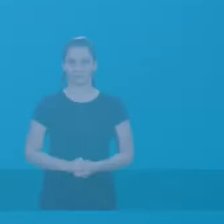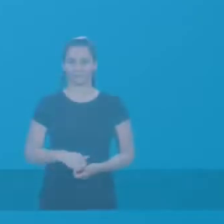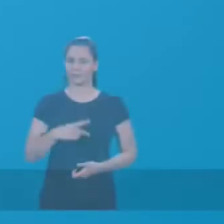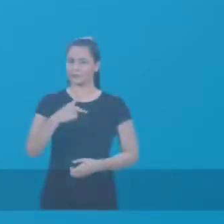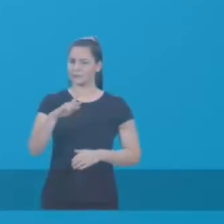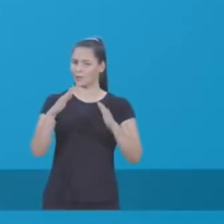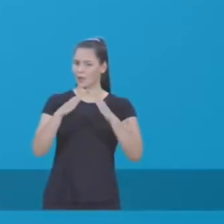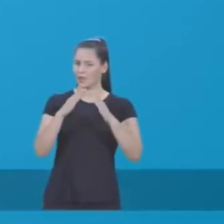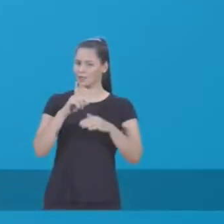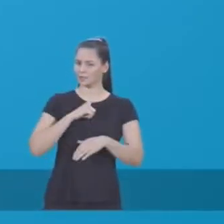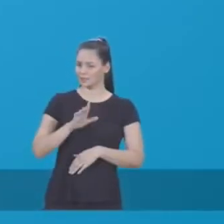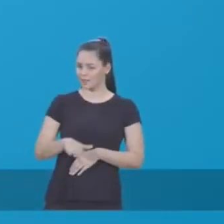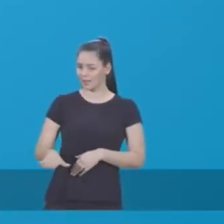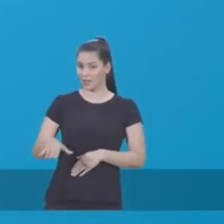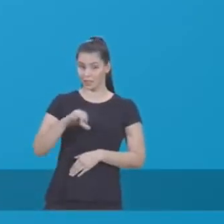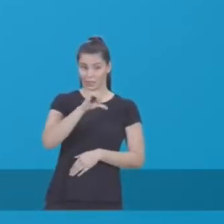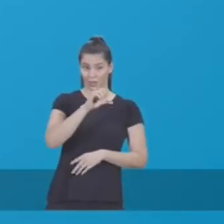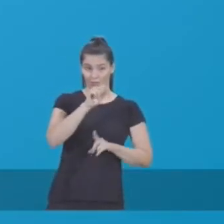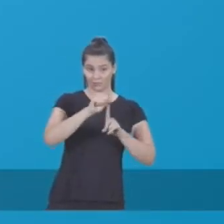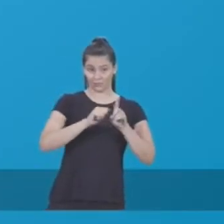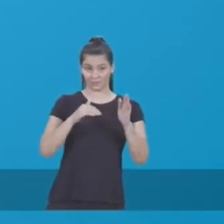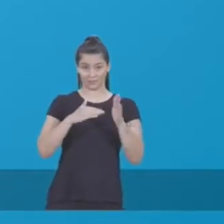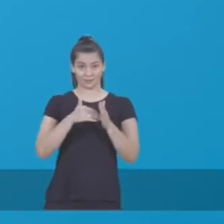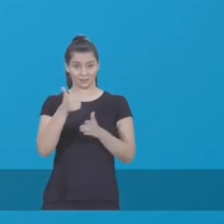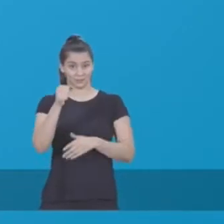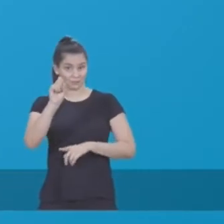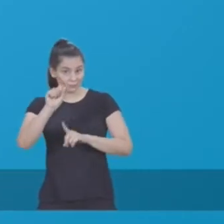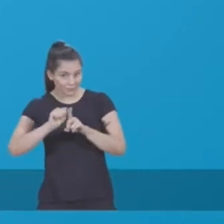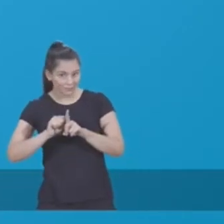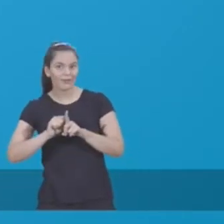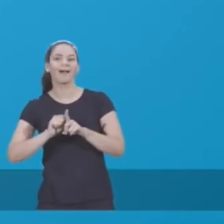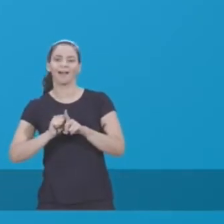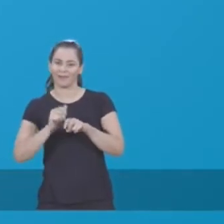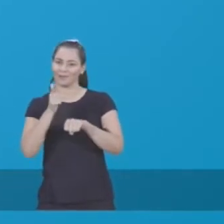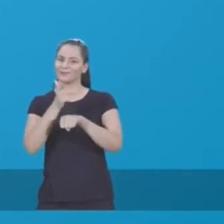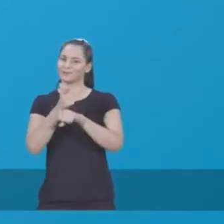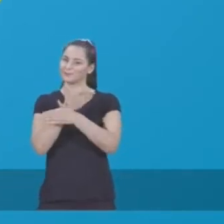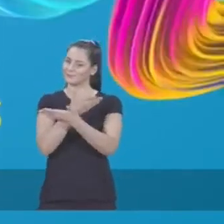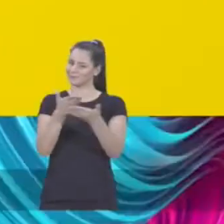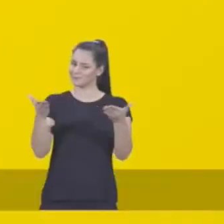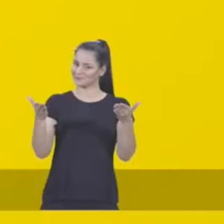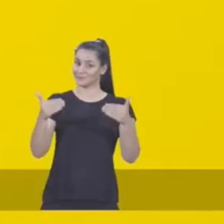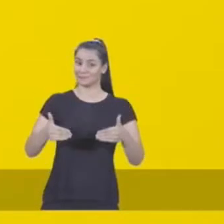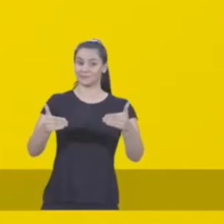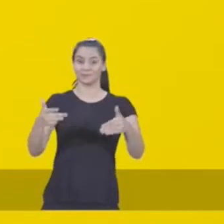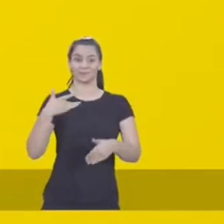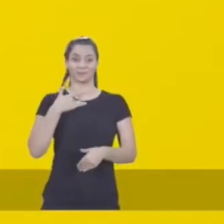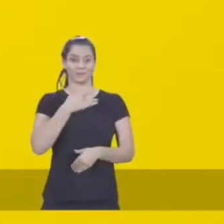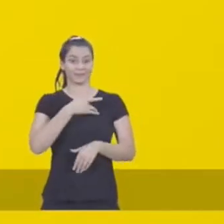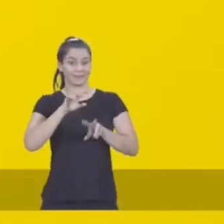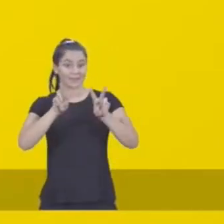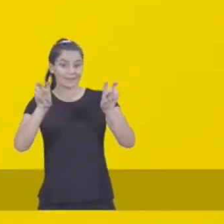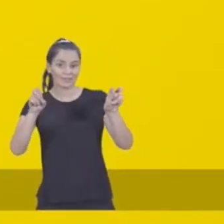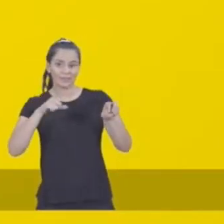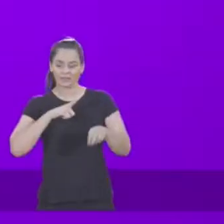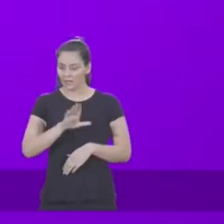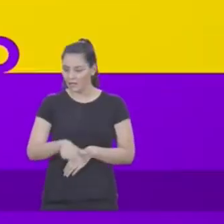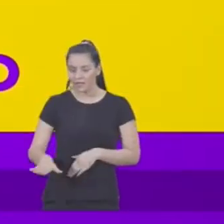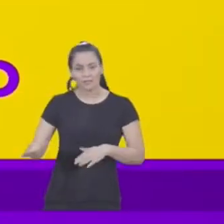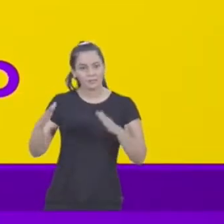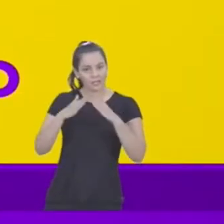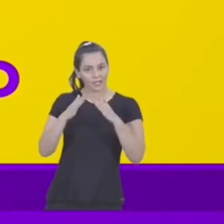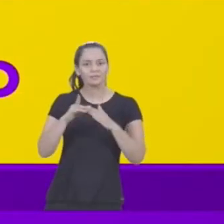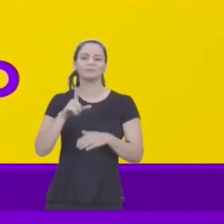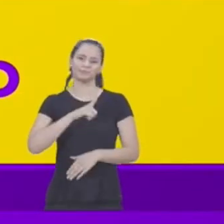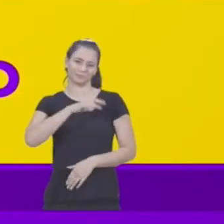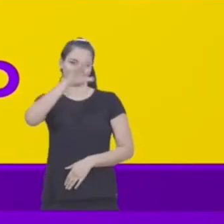Você tem criança de 9 meses a 1 ano e meio? Então esse vídeo é pra você. Ministério da Saúde apresenta Tem criança